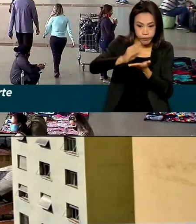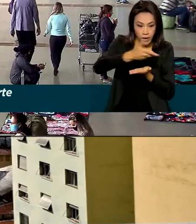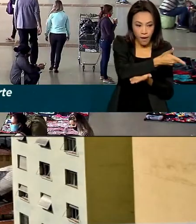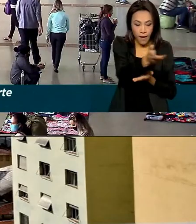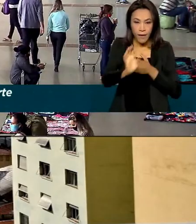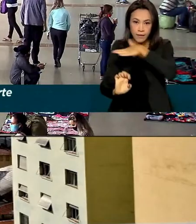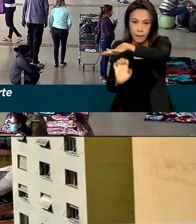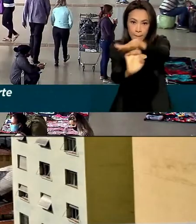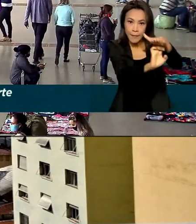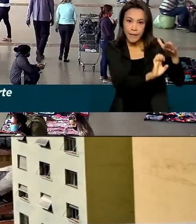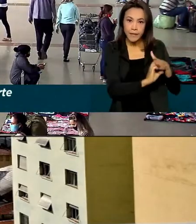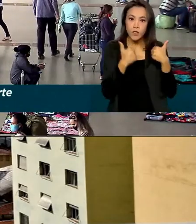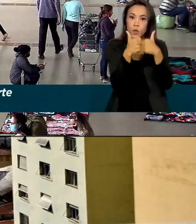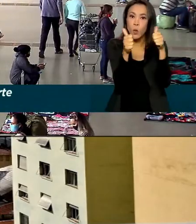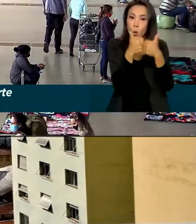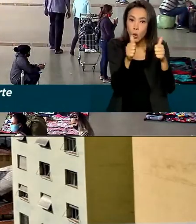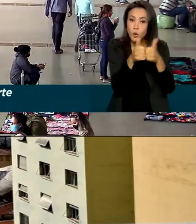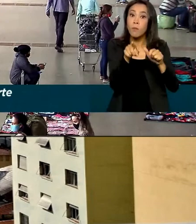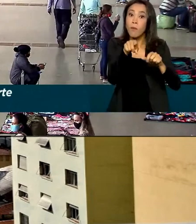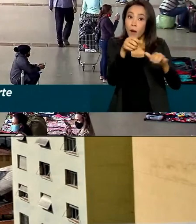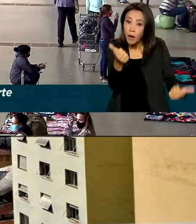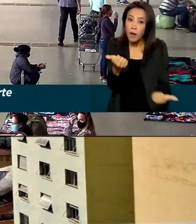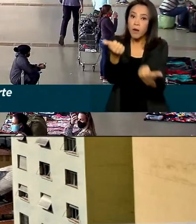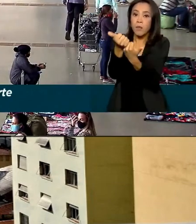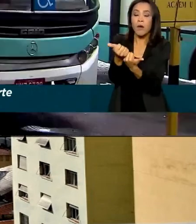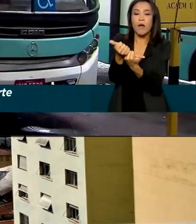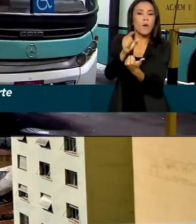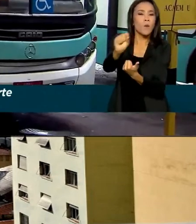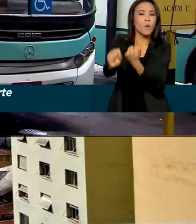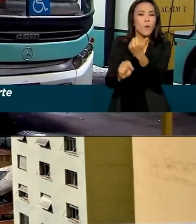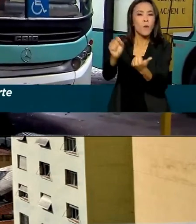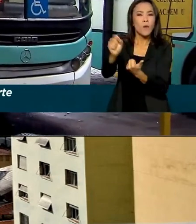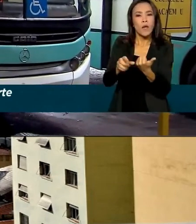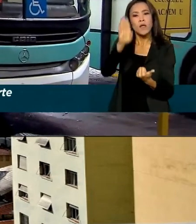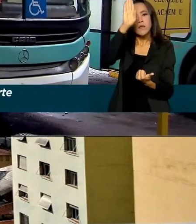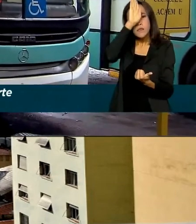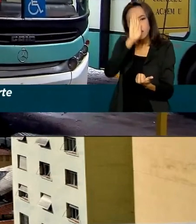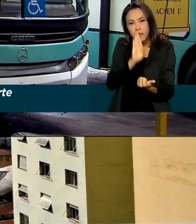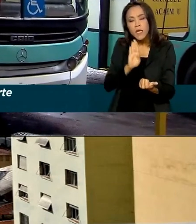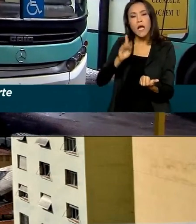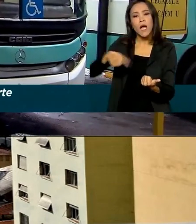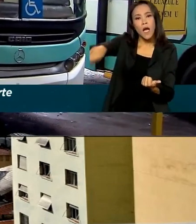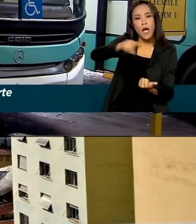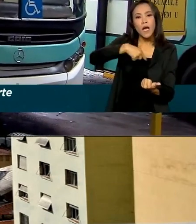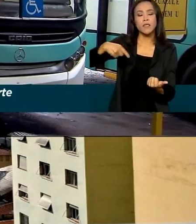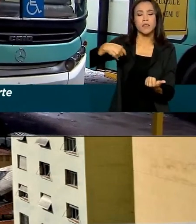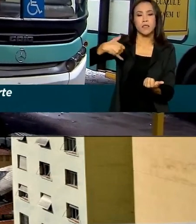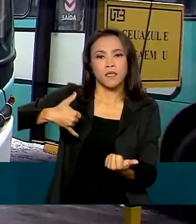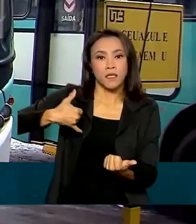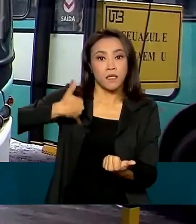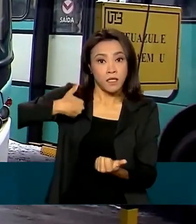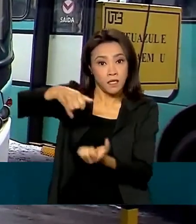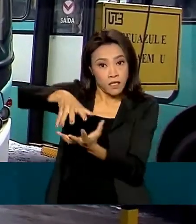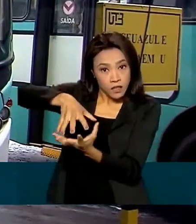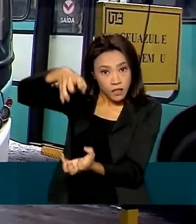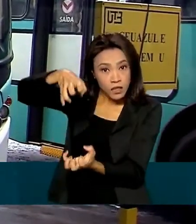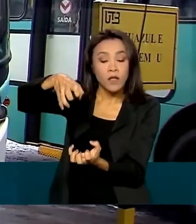Governo, libera 2 bilhões e meio para transportes gratuito de pessoas acima de 65 anos.